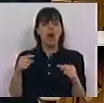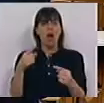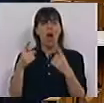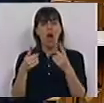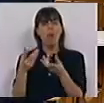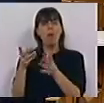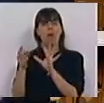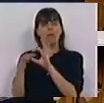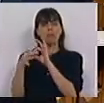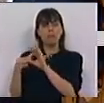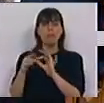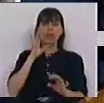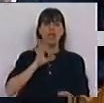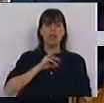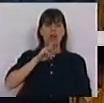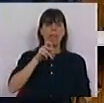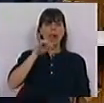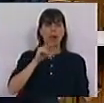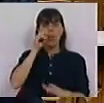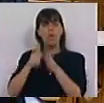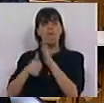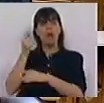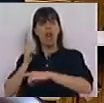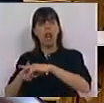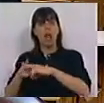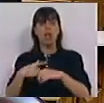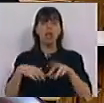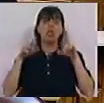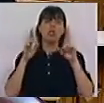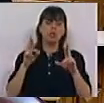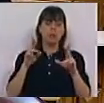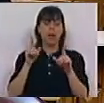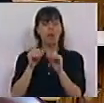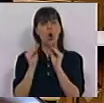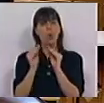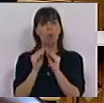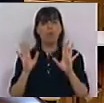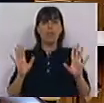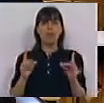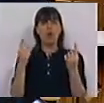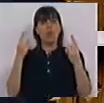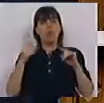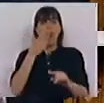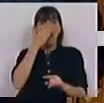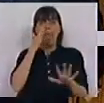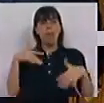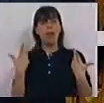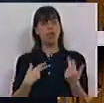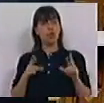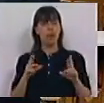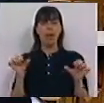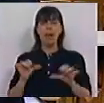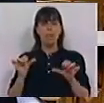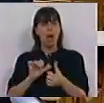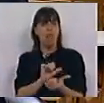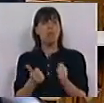cumplicidade entre a Sra. Marine Le Pen e os vencedores na Grécia. Esperemos que essa cumplicidade seja apenas aparente. Seria uma